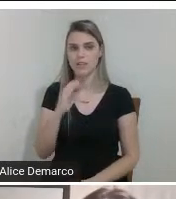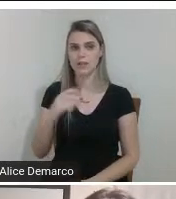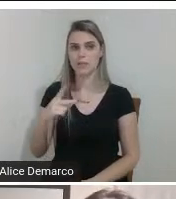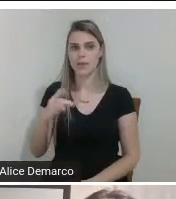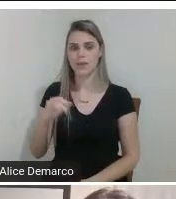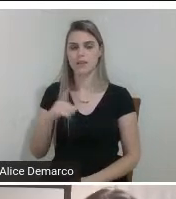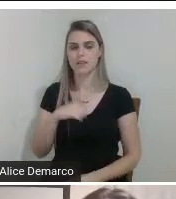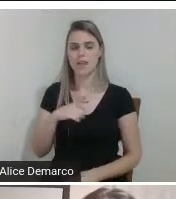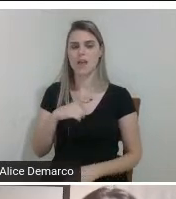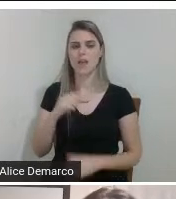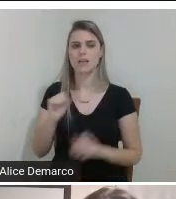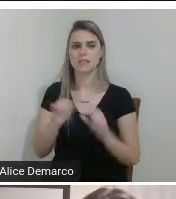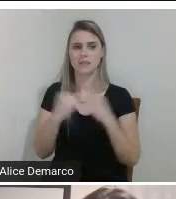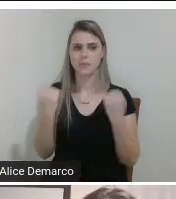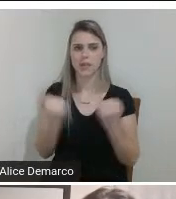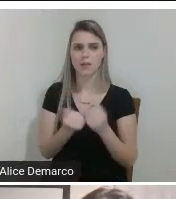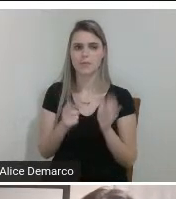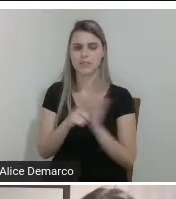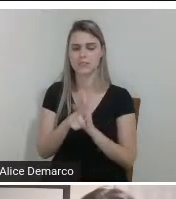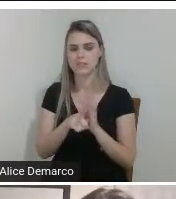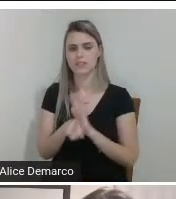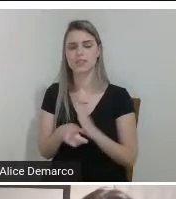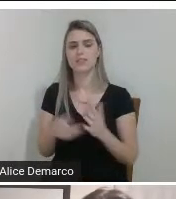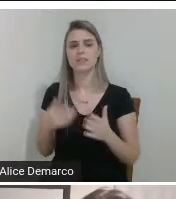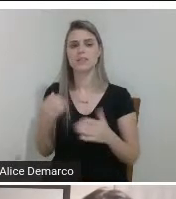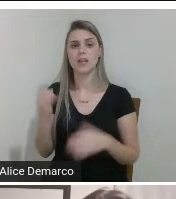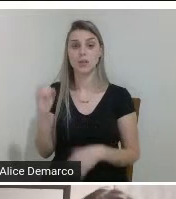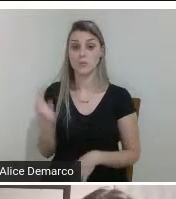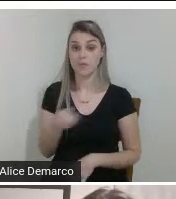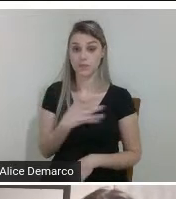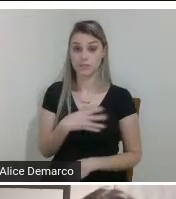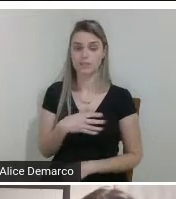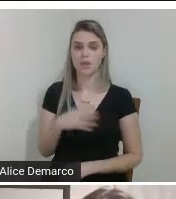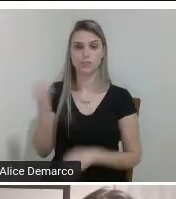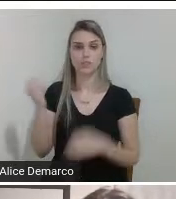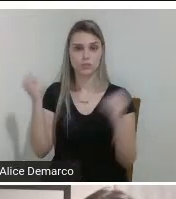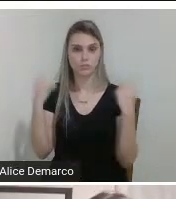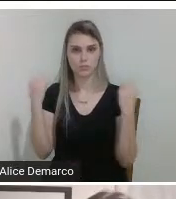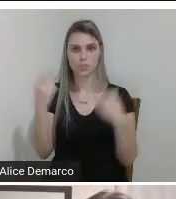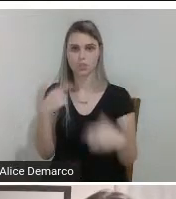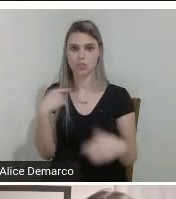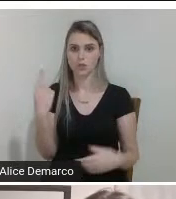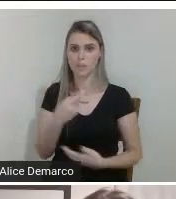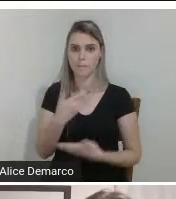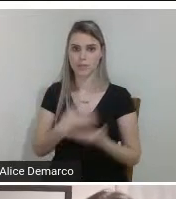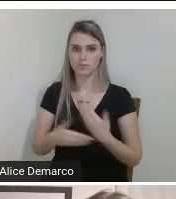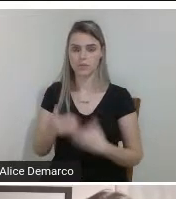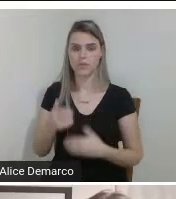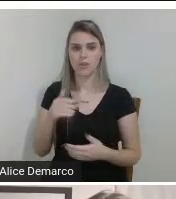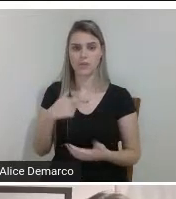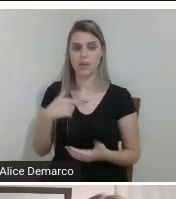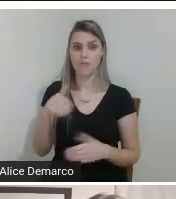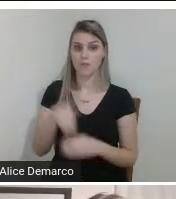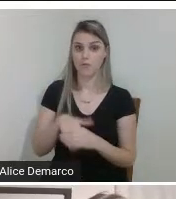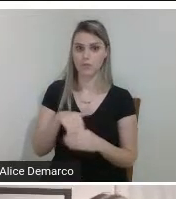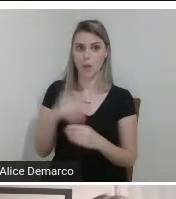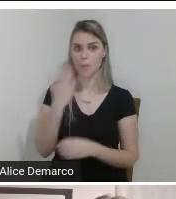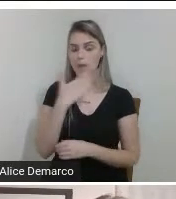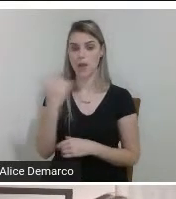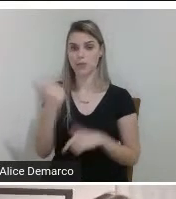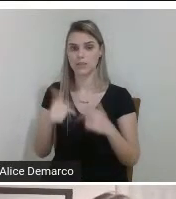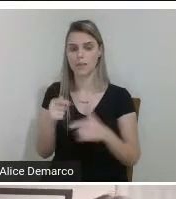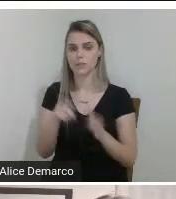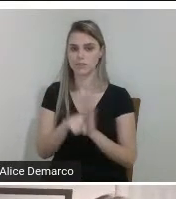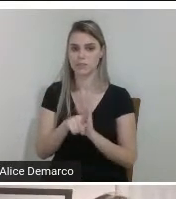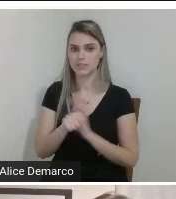ensino pesquisa extensão inovação em Chapecó esse trabalho ele foi eleito então o melhor trabalho de pesquisa na área